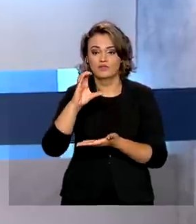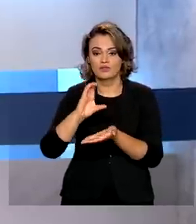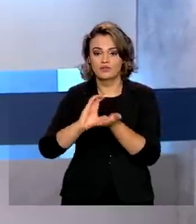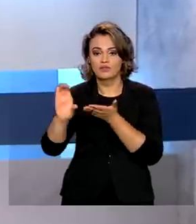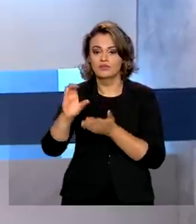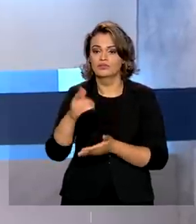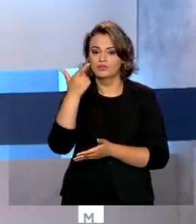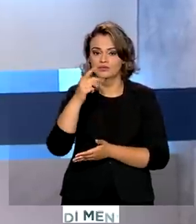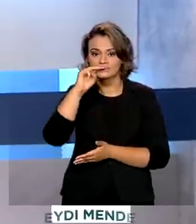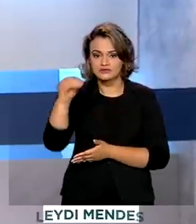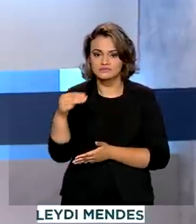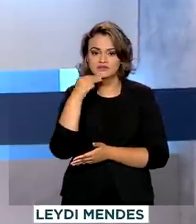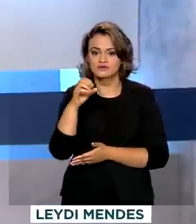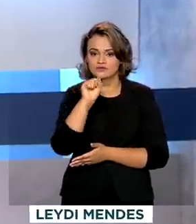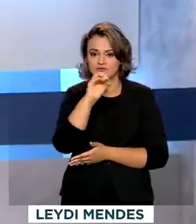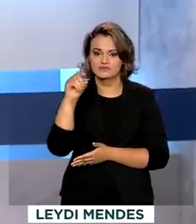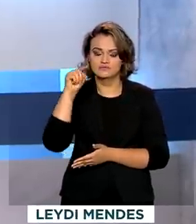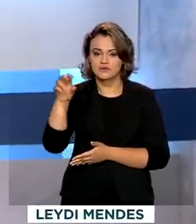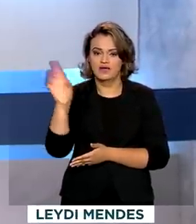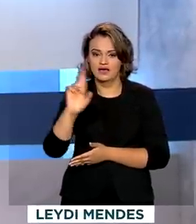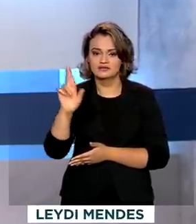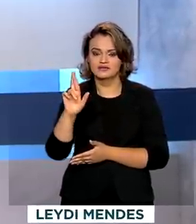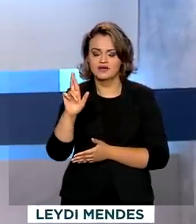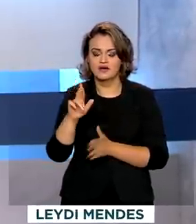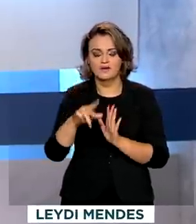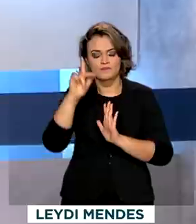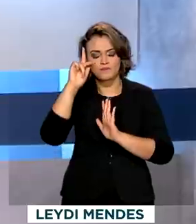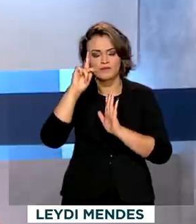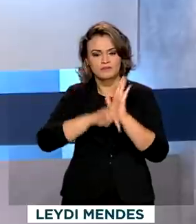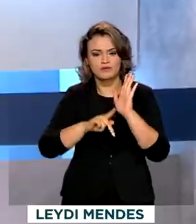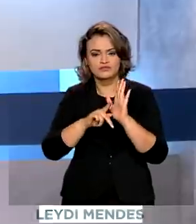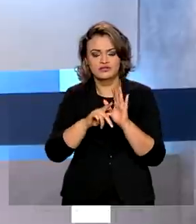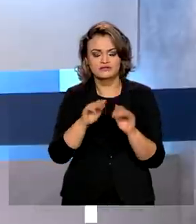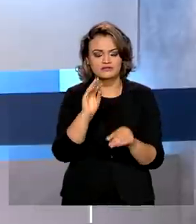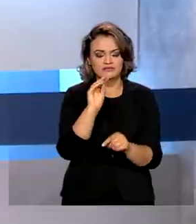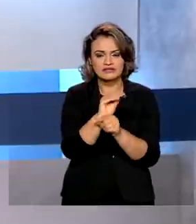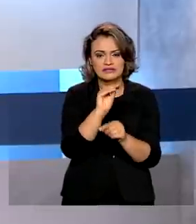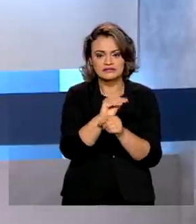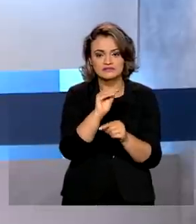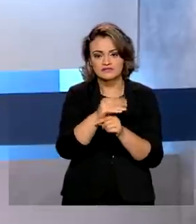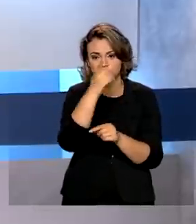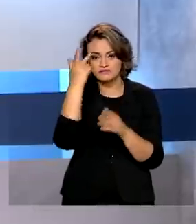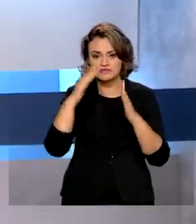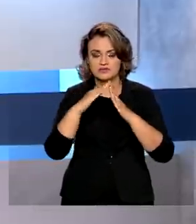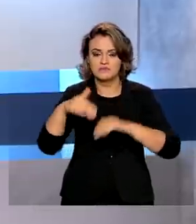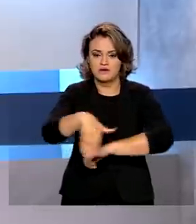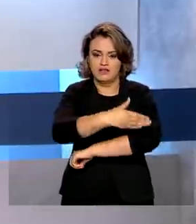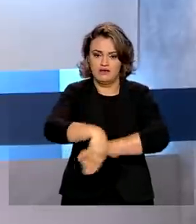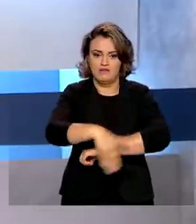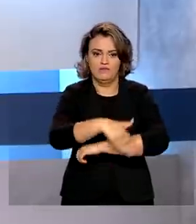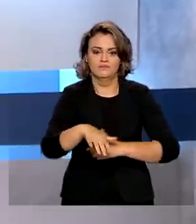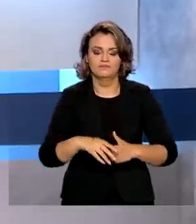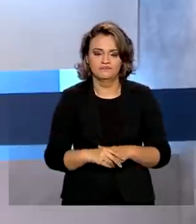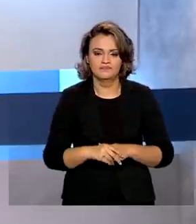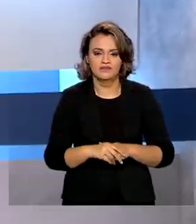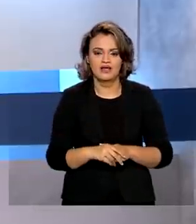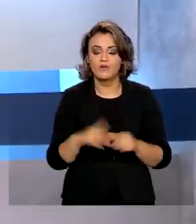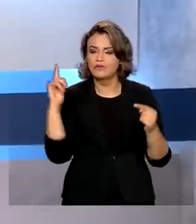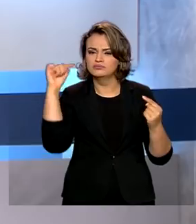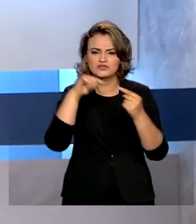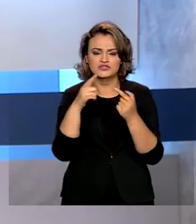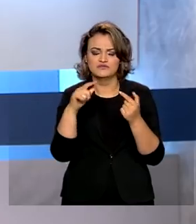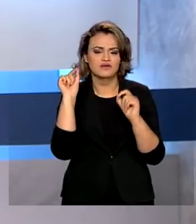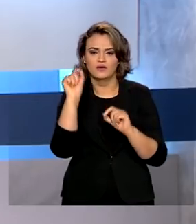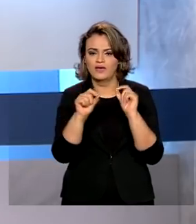800 mil reais para ampliação do programa Consultório na Rua, que atende pessoas em situação de vulnerabilidade. Uma das metas é